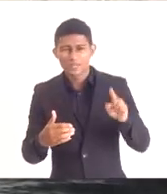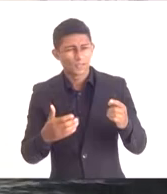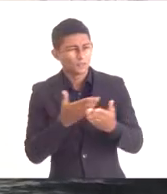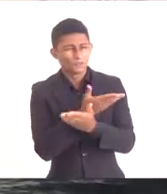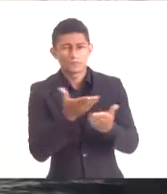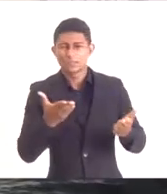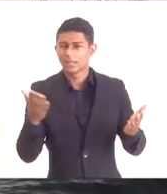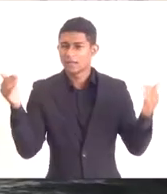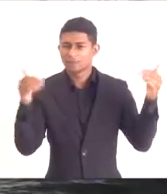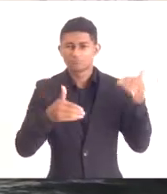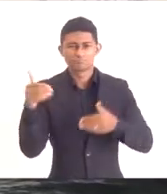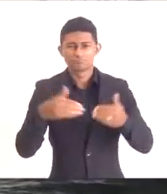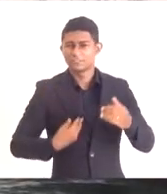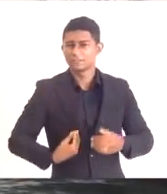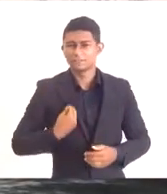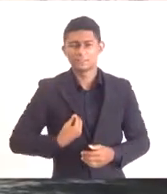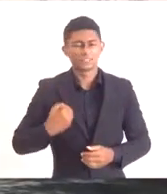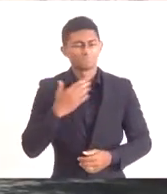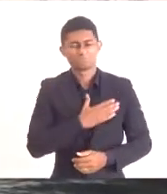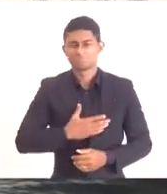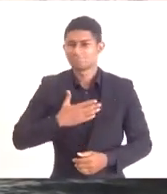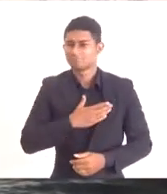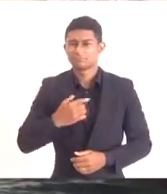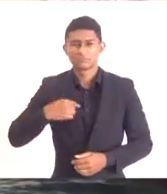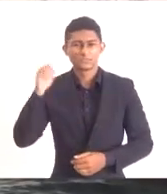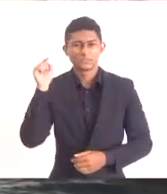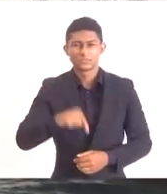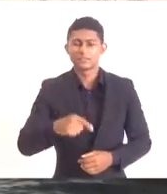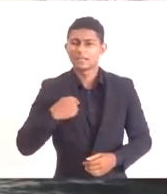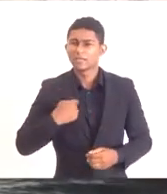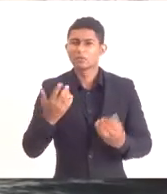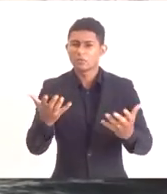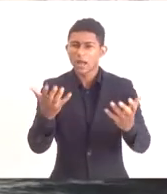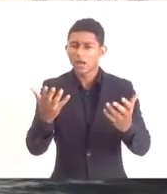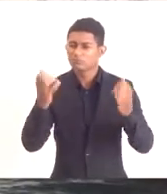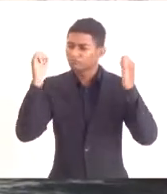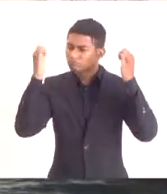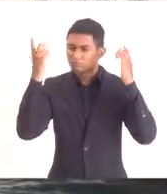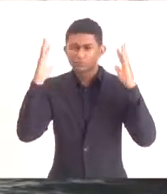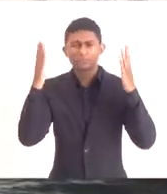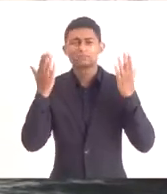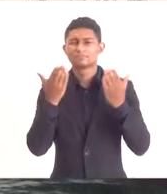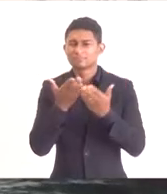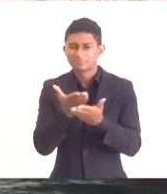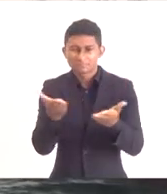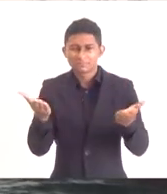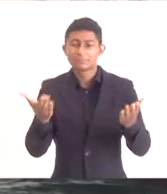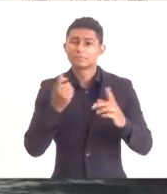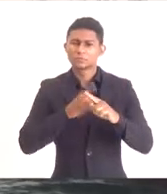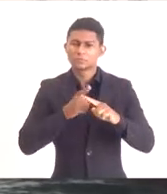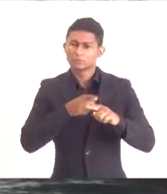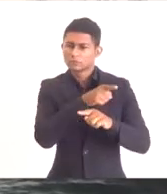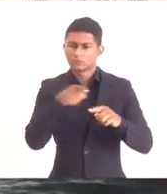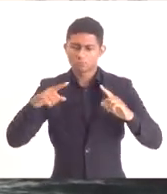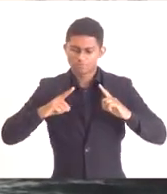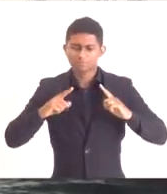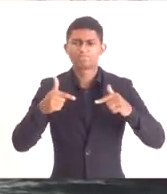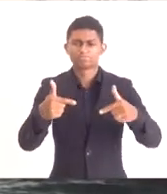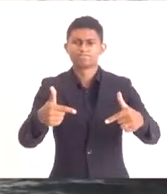É prazer estar aqui com vocês. Queria parabenizar, deputado e prefeito, por essa iniciativa